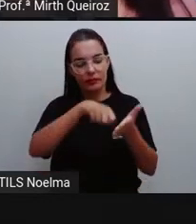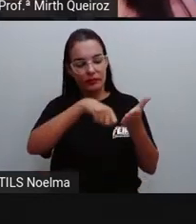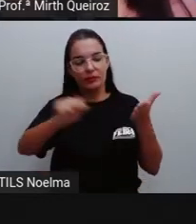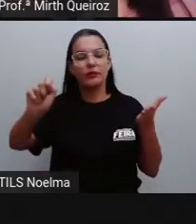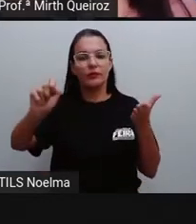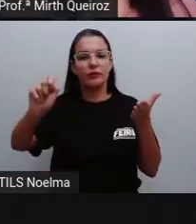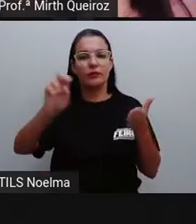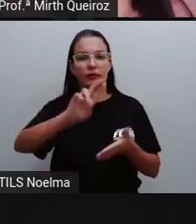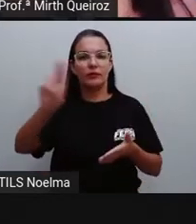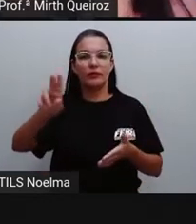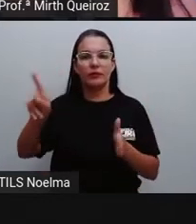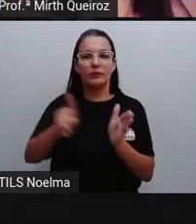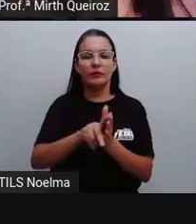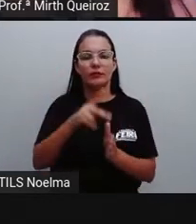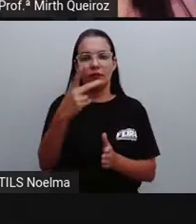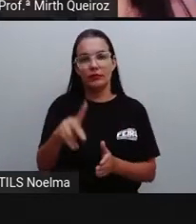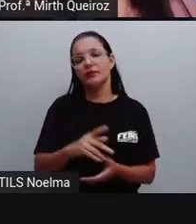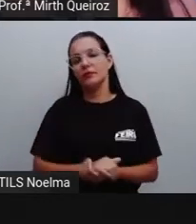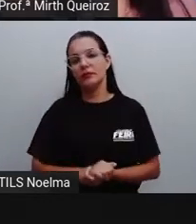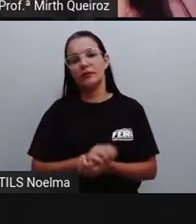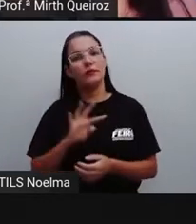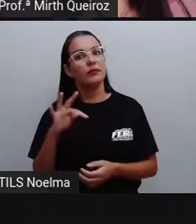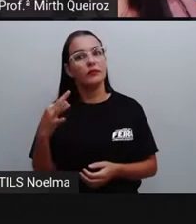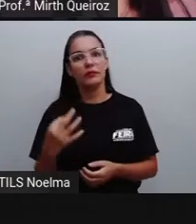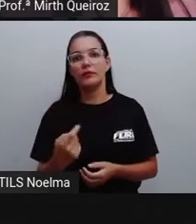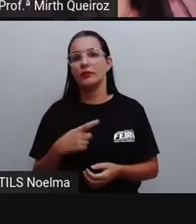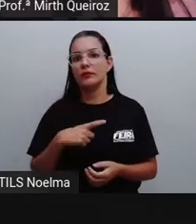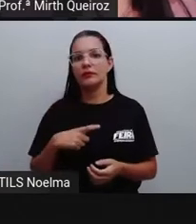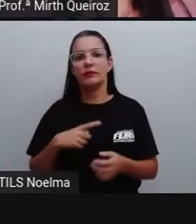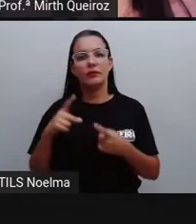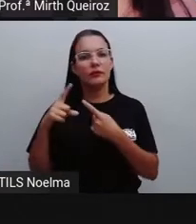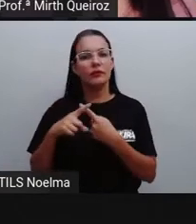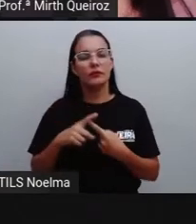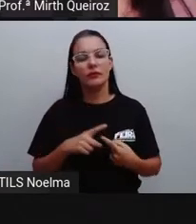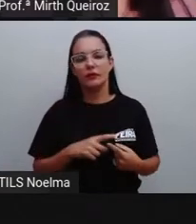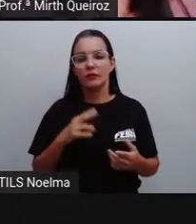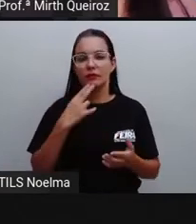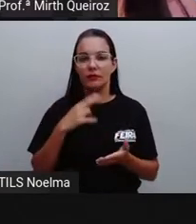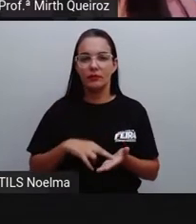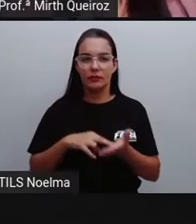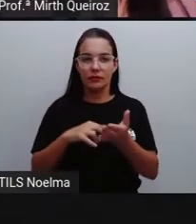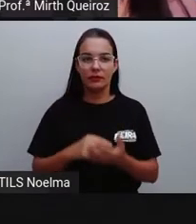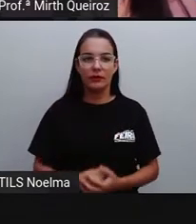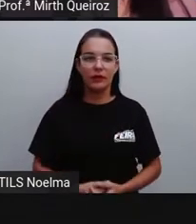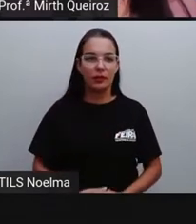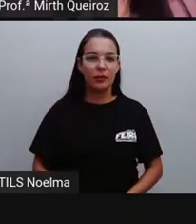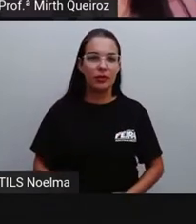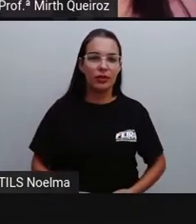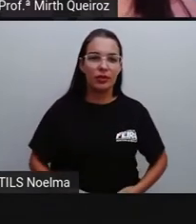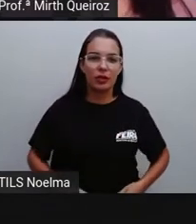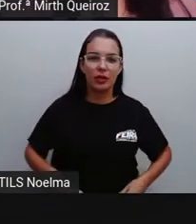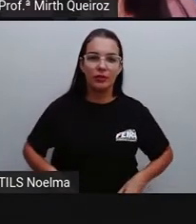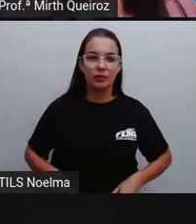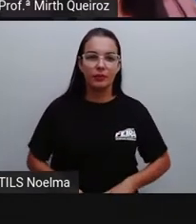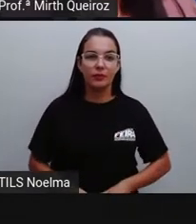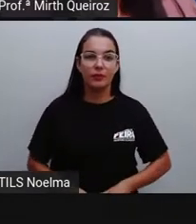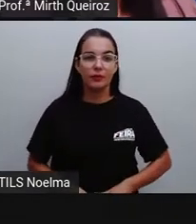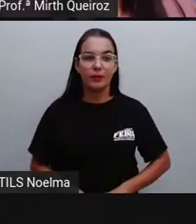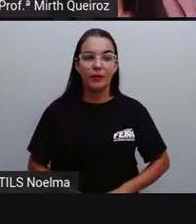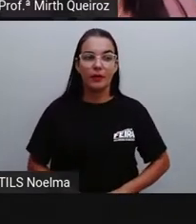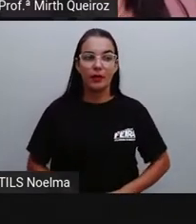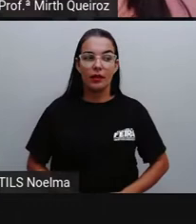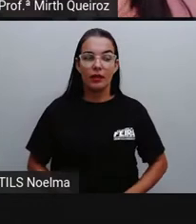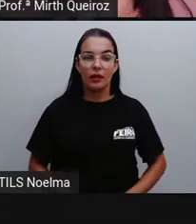Isso vai estar presente em todos os tipos de cartas, certo? Vamos falar mais sobre isso. Então, em primeiro lugar,